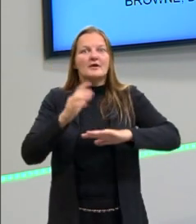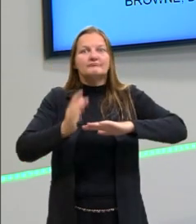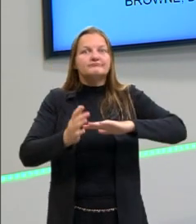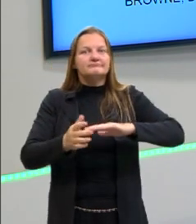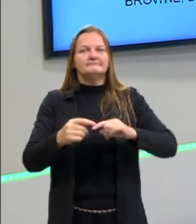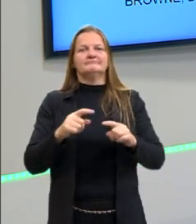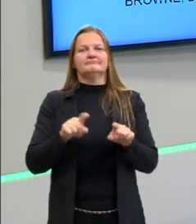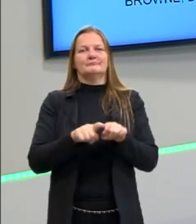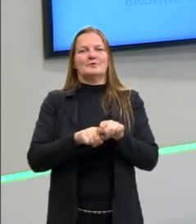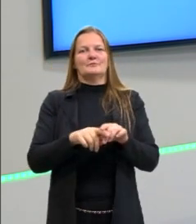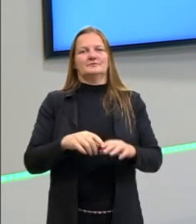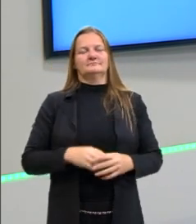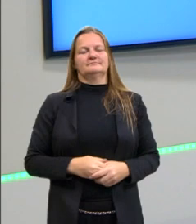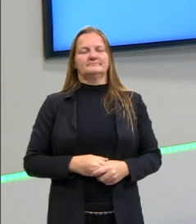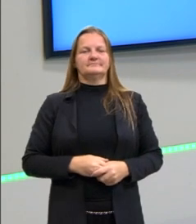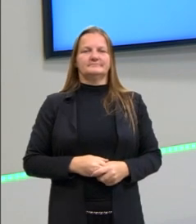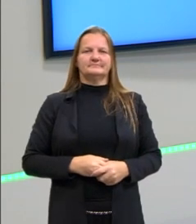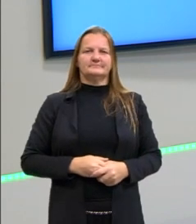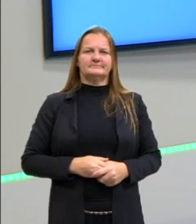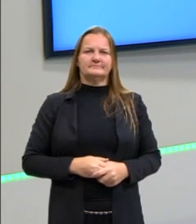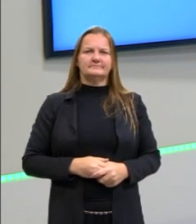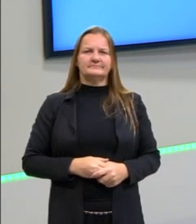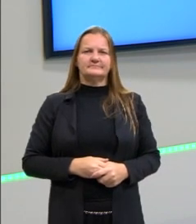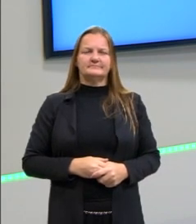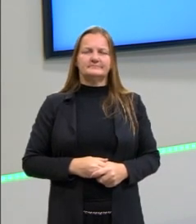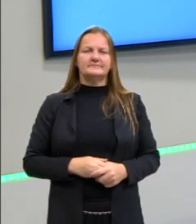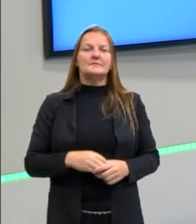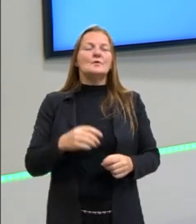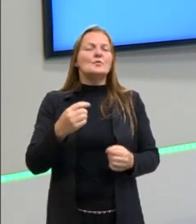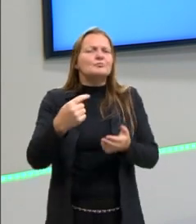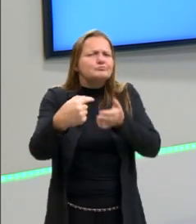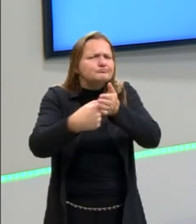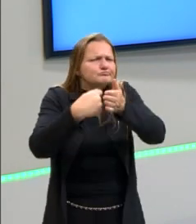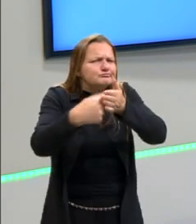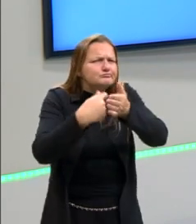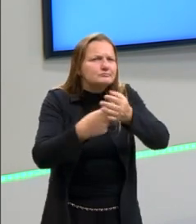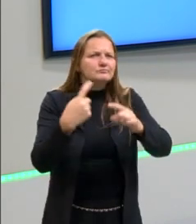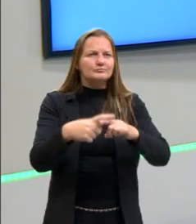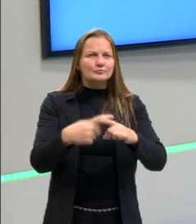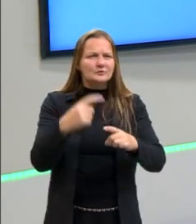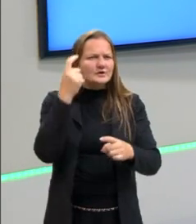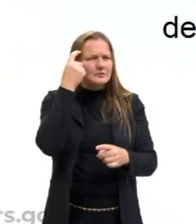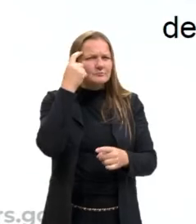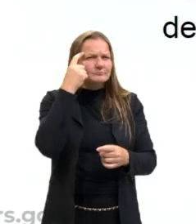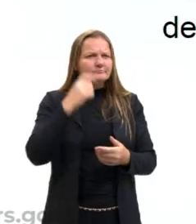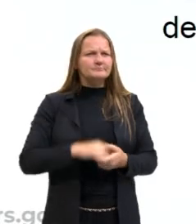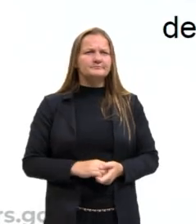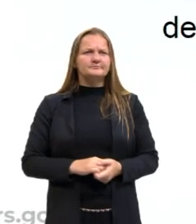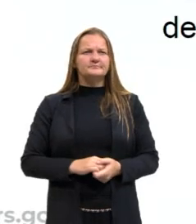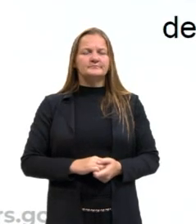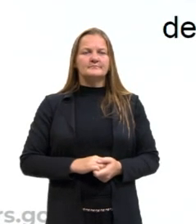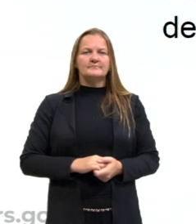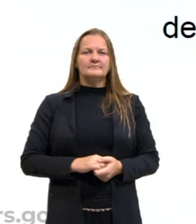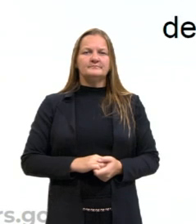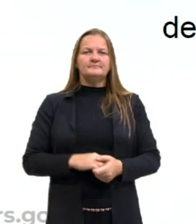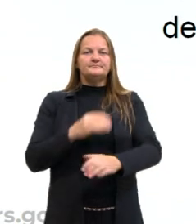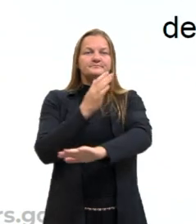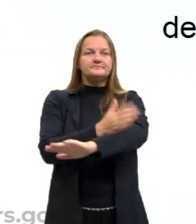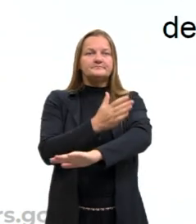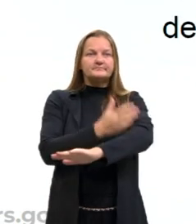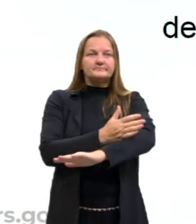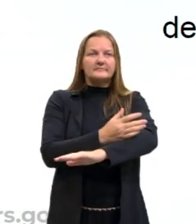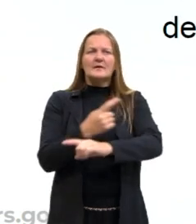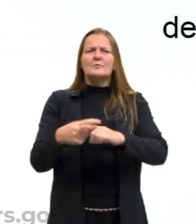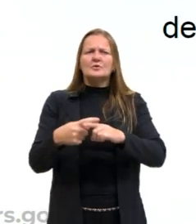do tempo presente. E a gente vai se perguntar, então, por que a Idade Média é chamada de Idade das